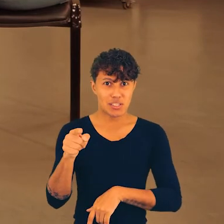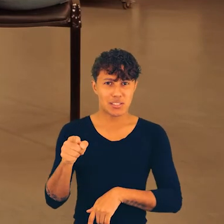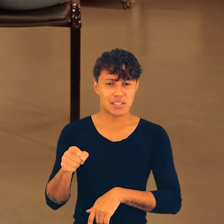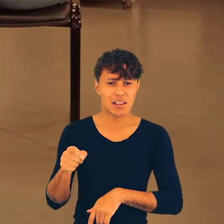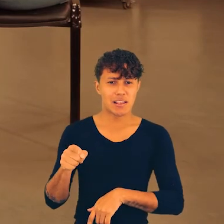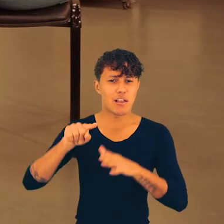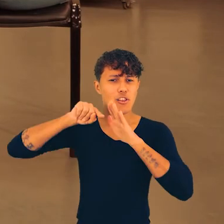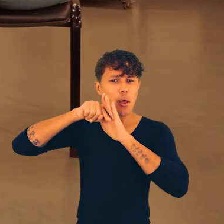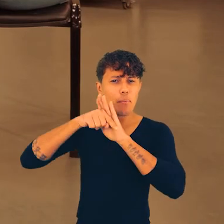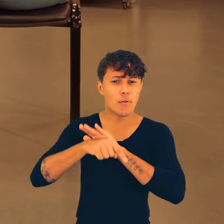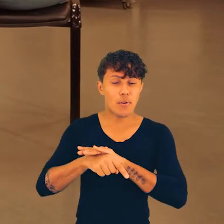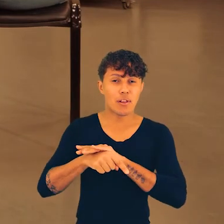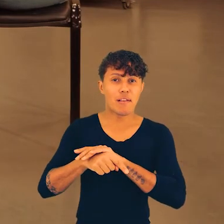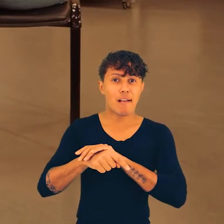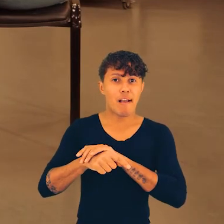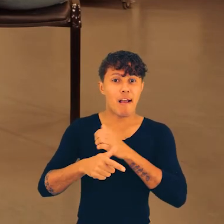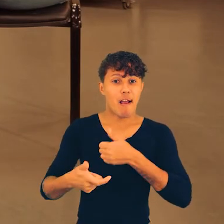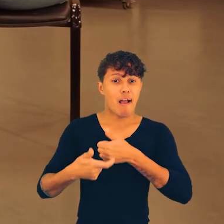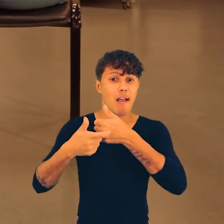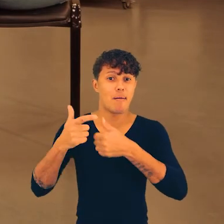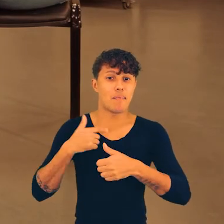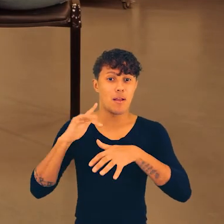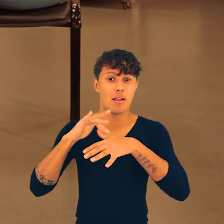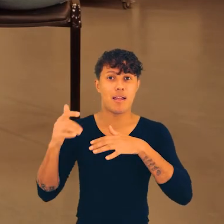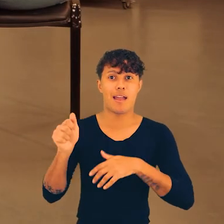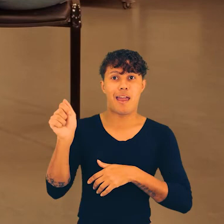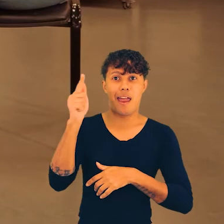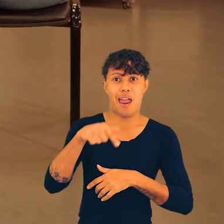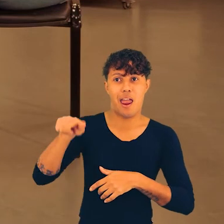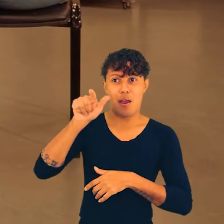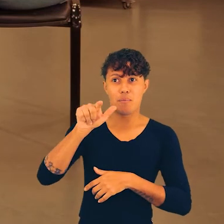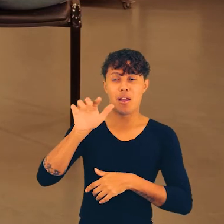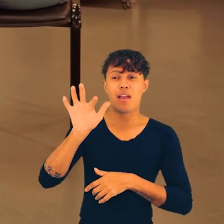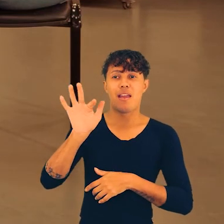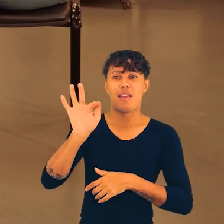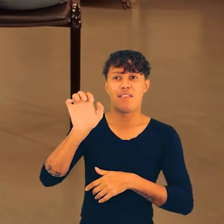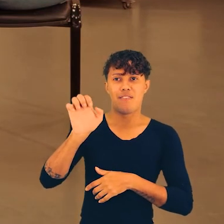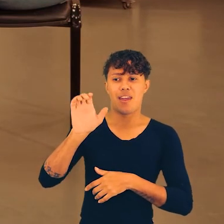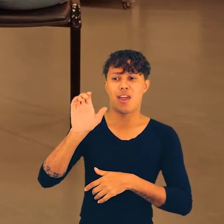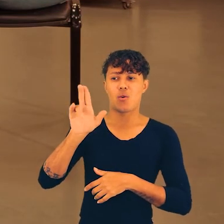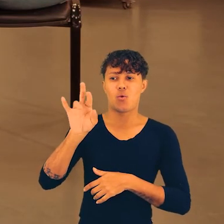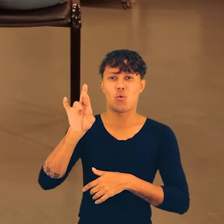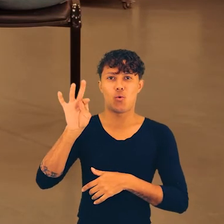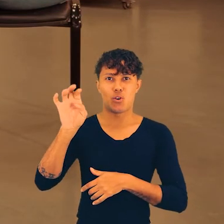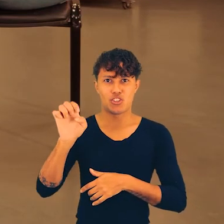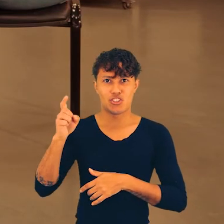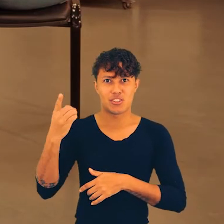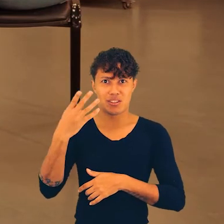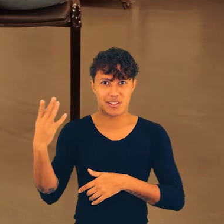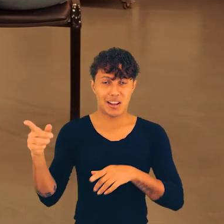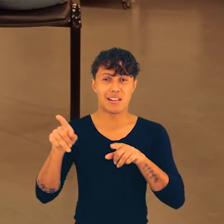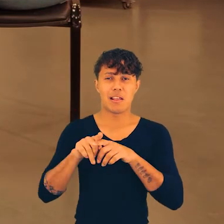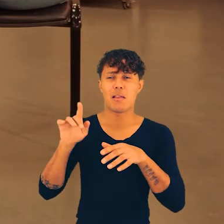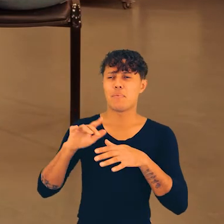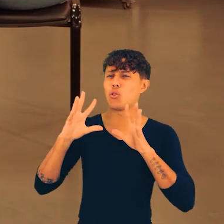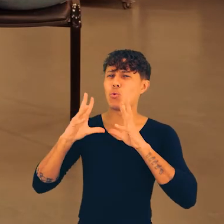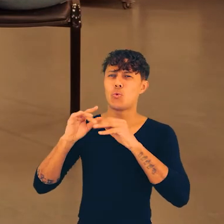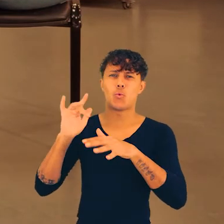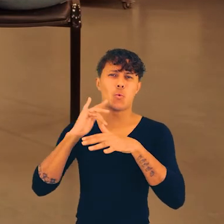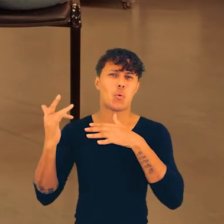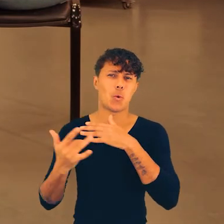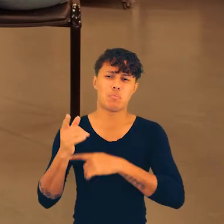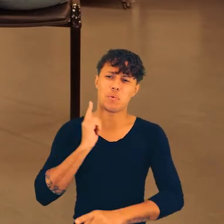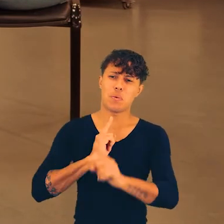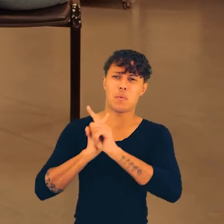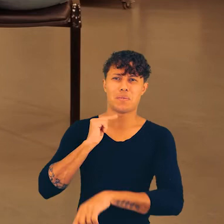ideia com a gente também. E quem quiser debater um pouquinho mais, me segue lá nas redes sociais, arroba fecurt13, no Instagram,